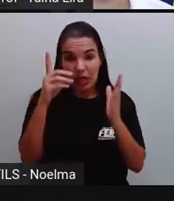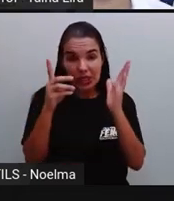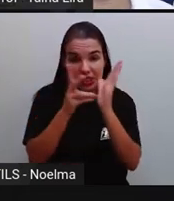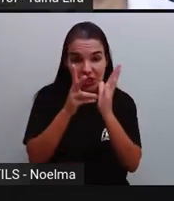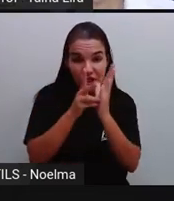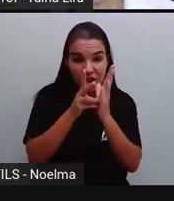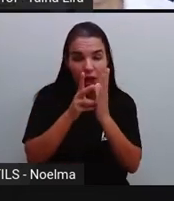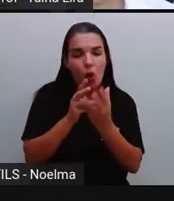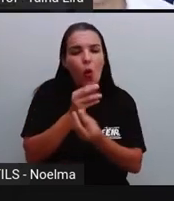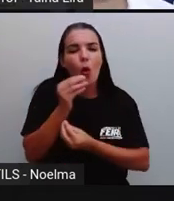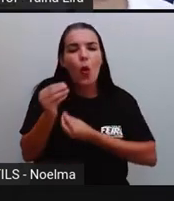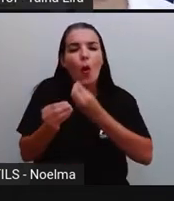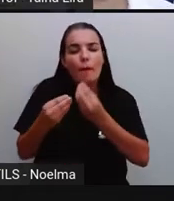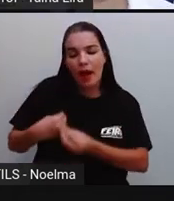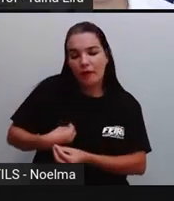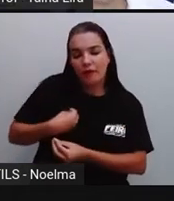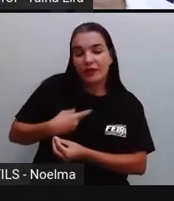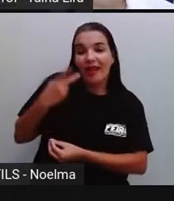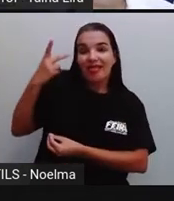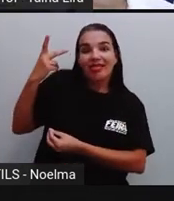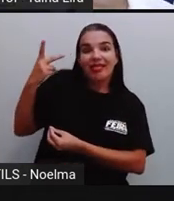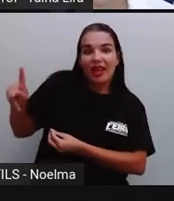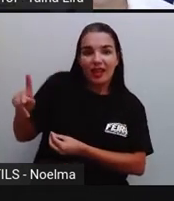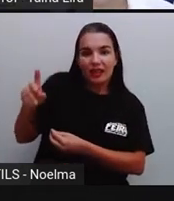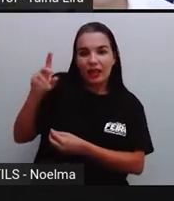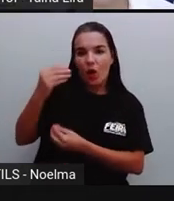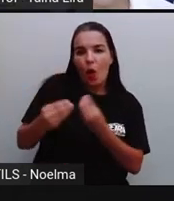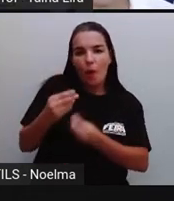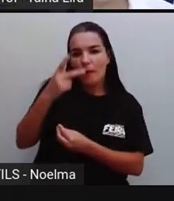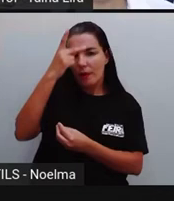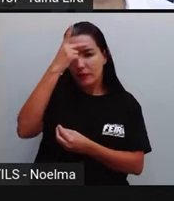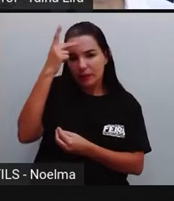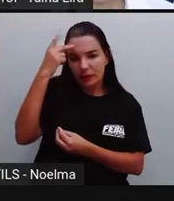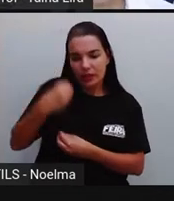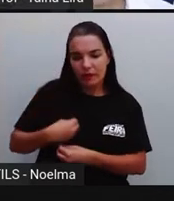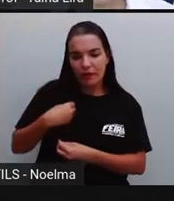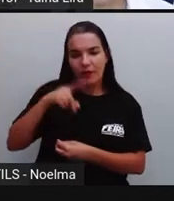modo de vida deles, como era que as pessoas viviam na Europa, tá?